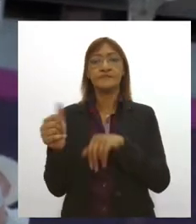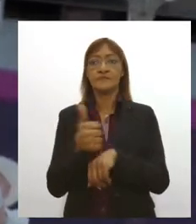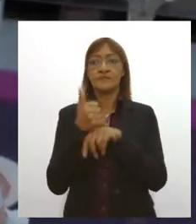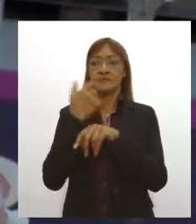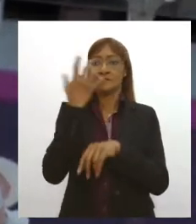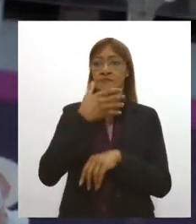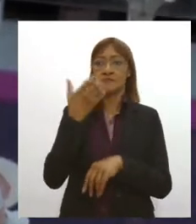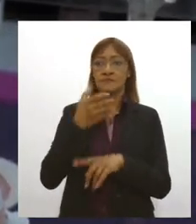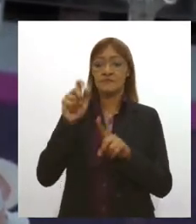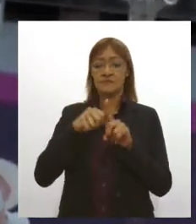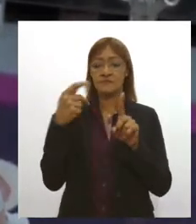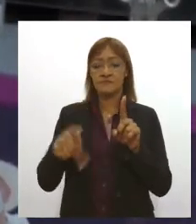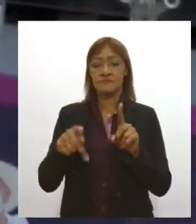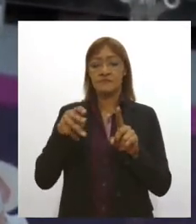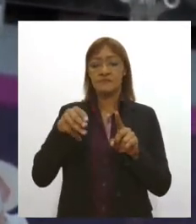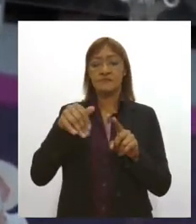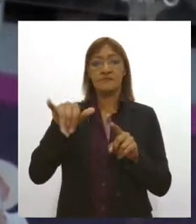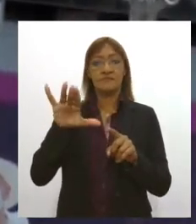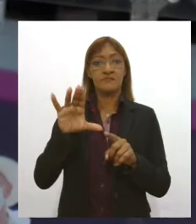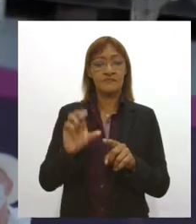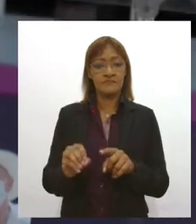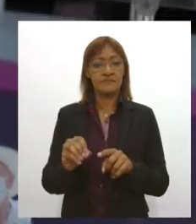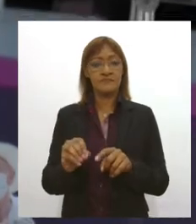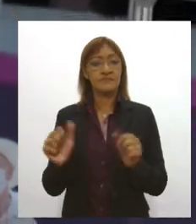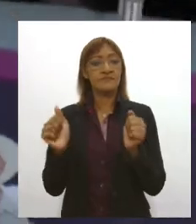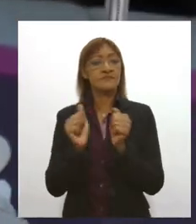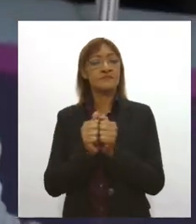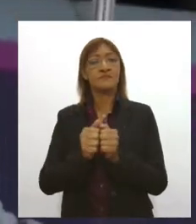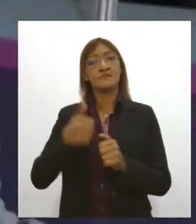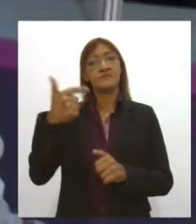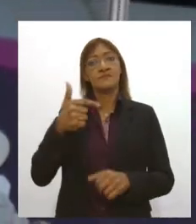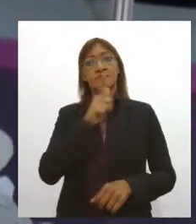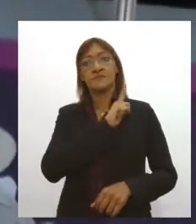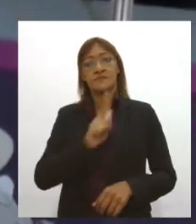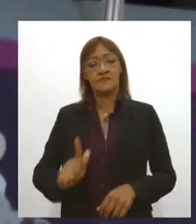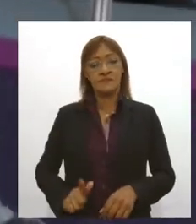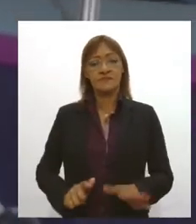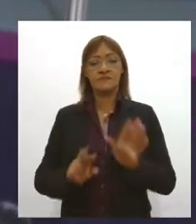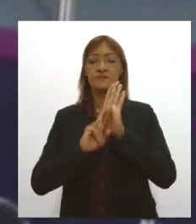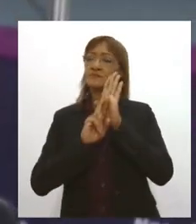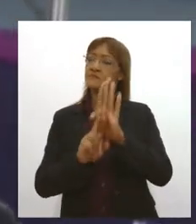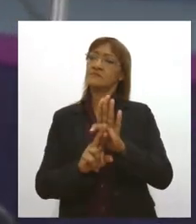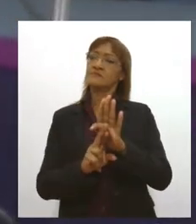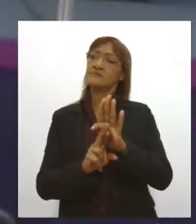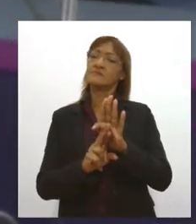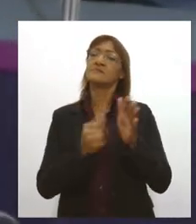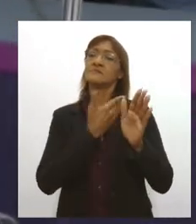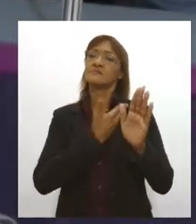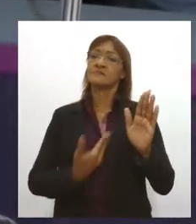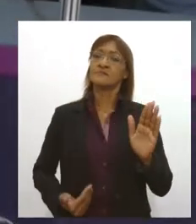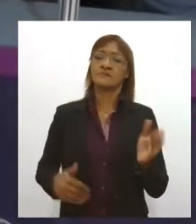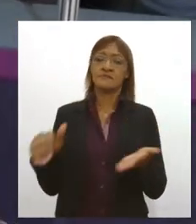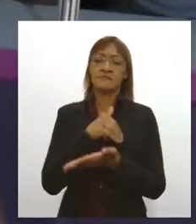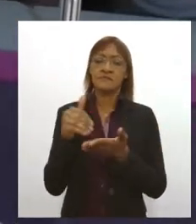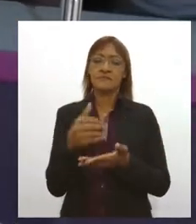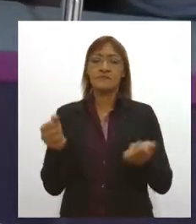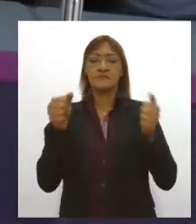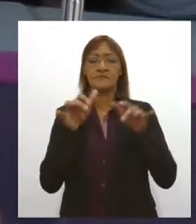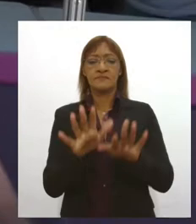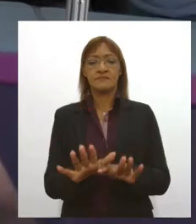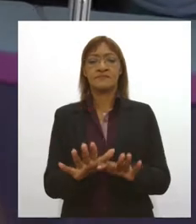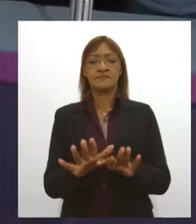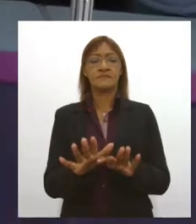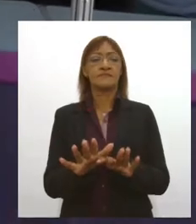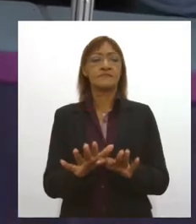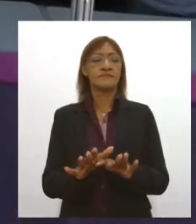de maio ainda. E essa ação agora, em parceria com a vice-governadoria, representando o governo do estado, a Secretaria de Inclusão Social, e esse